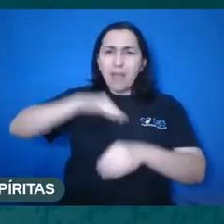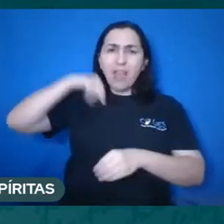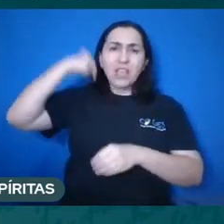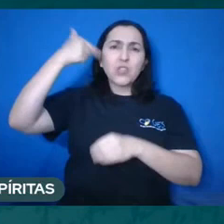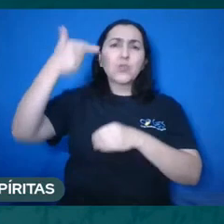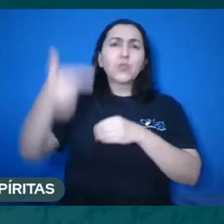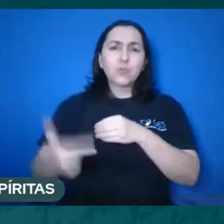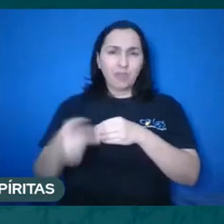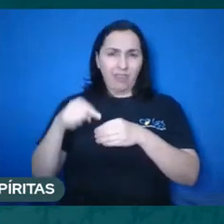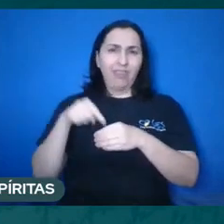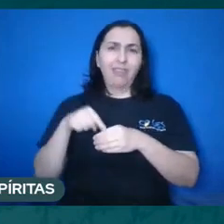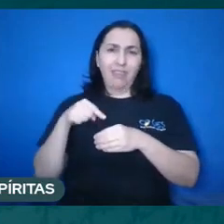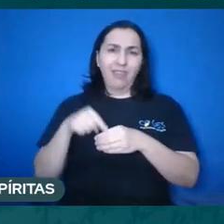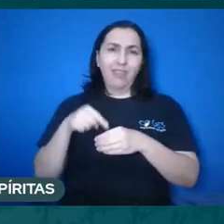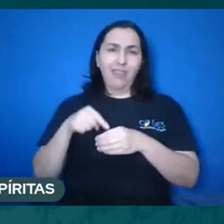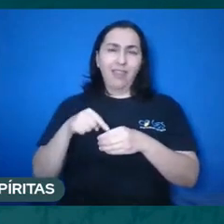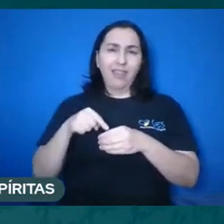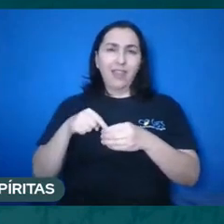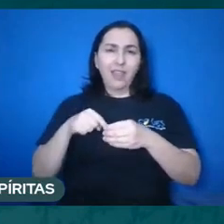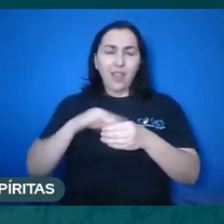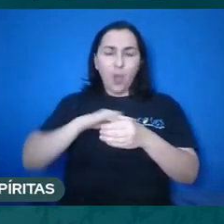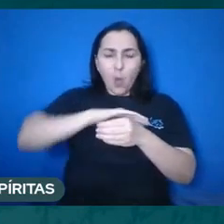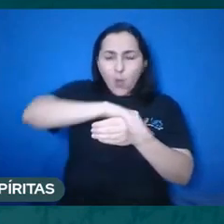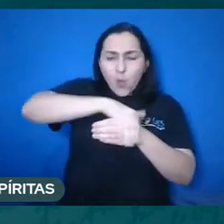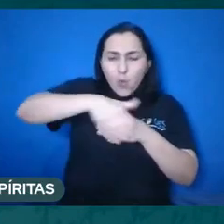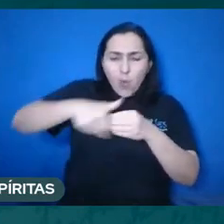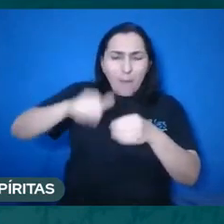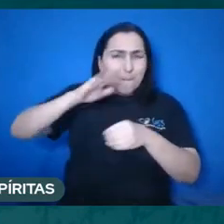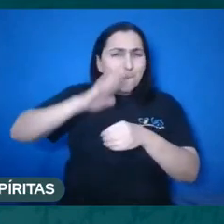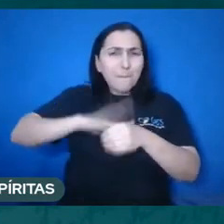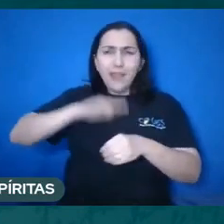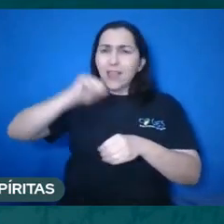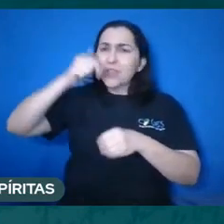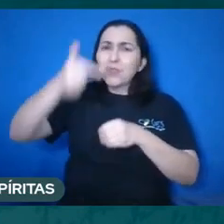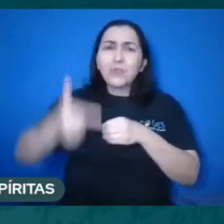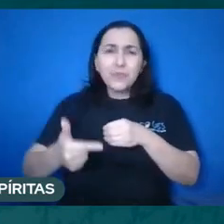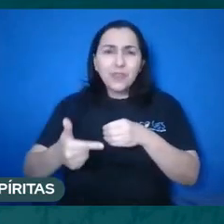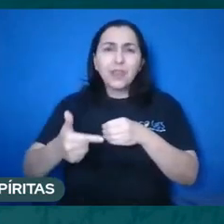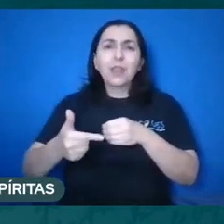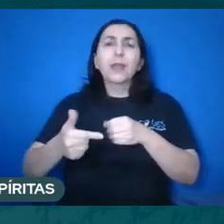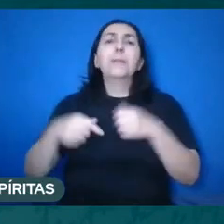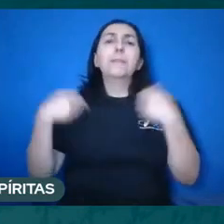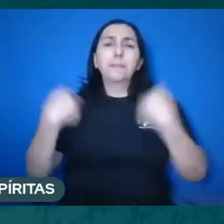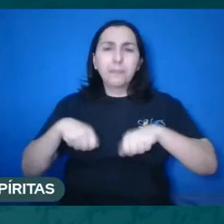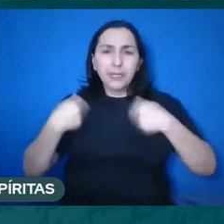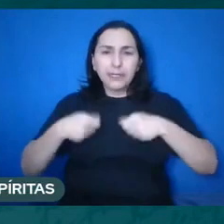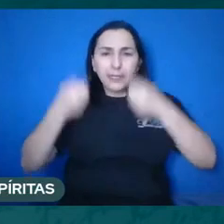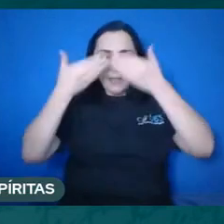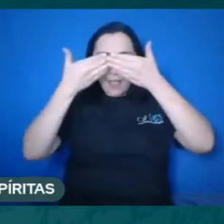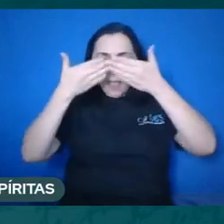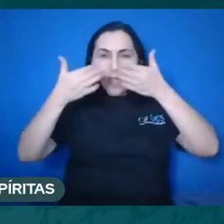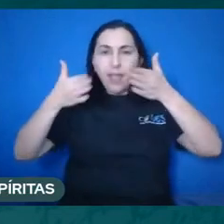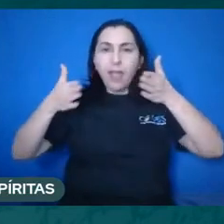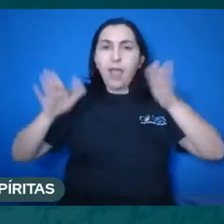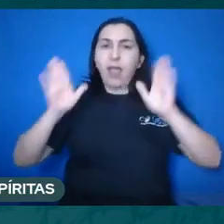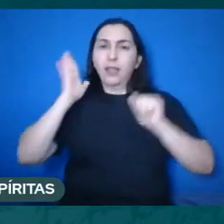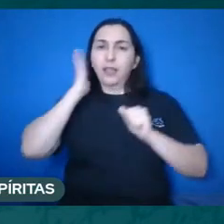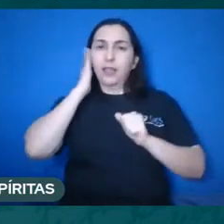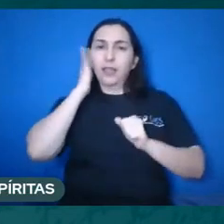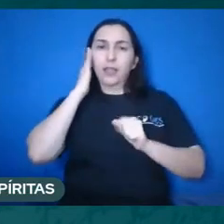E esse olhar além, né? Ele nos convida justamente a gente a ampliar o olhar em tudo.